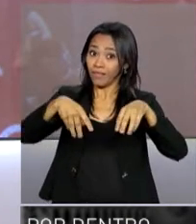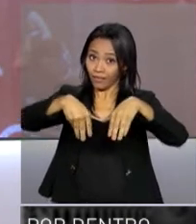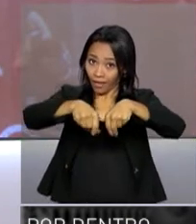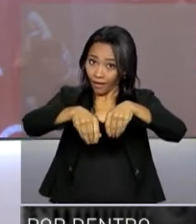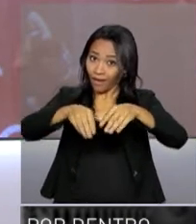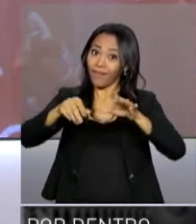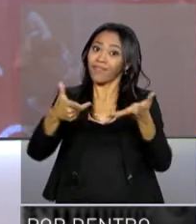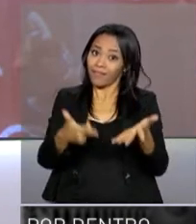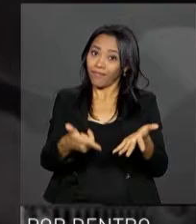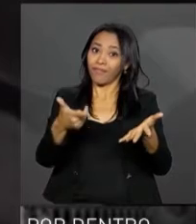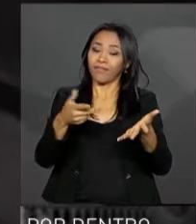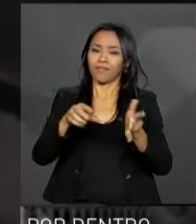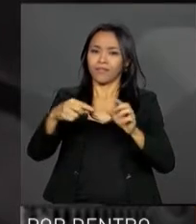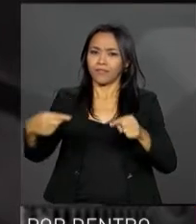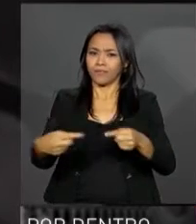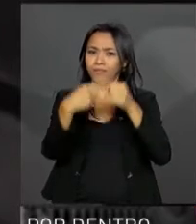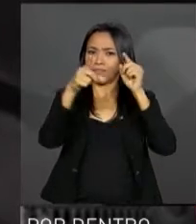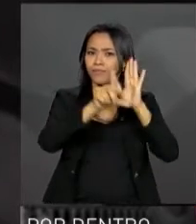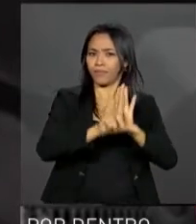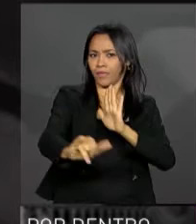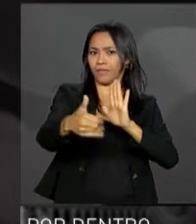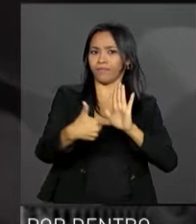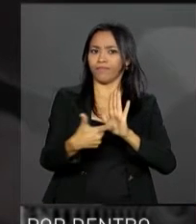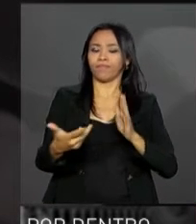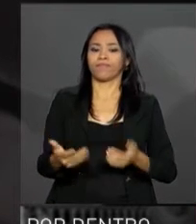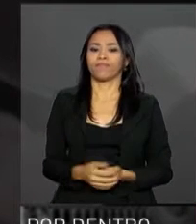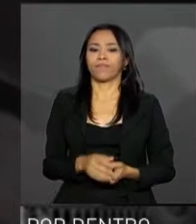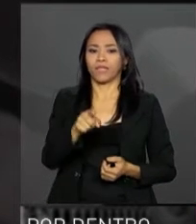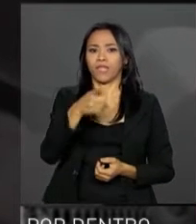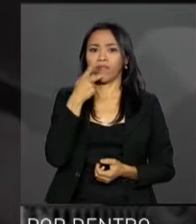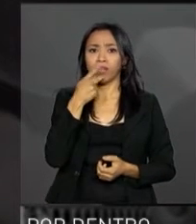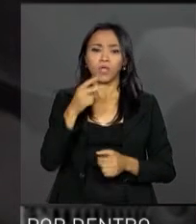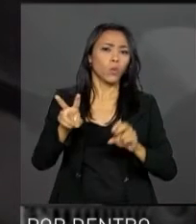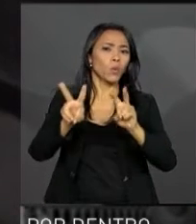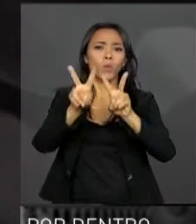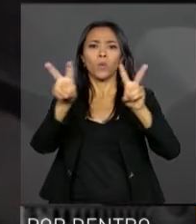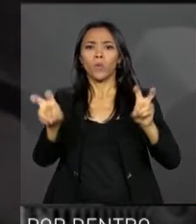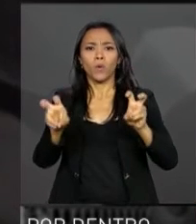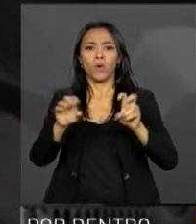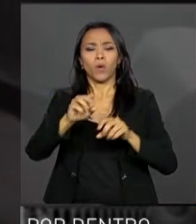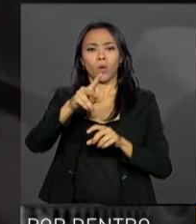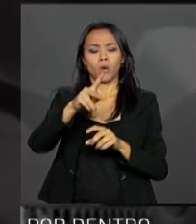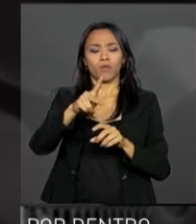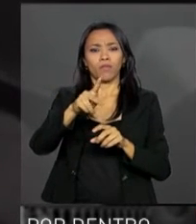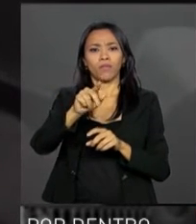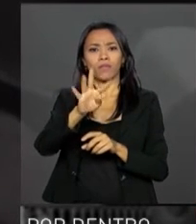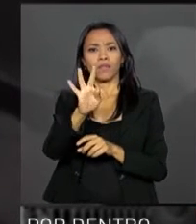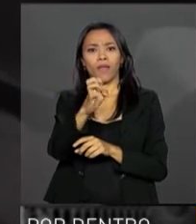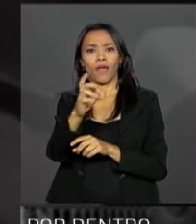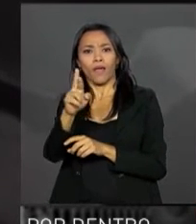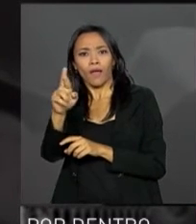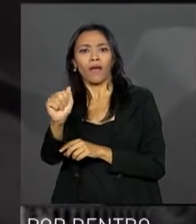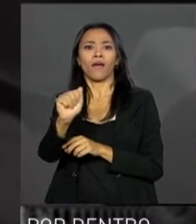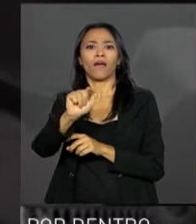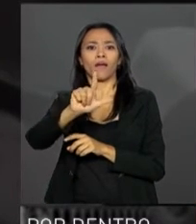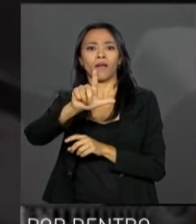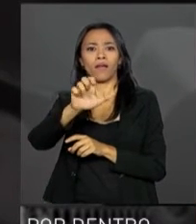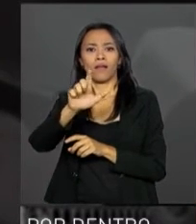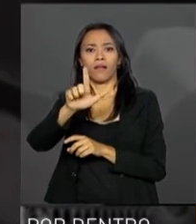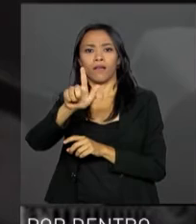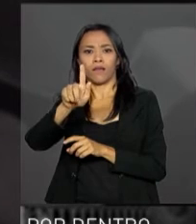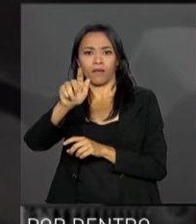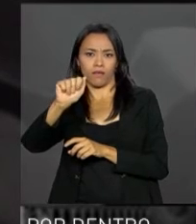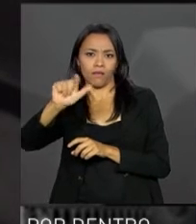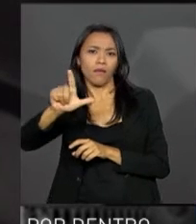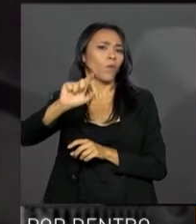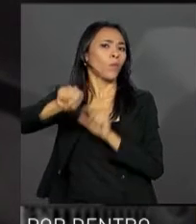medida provisória. O programa Terra Legal é um programa que foi criado em 2009, onde tem